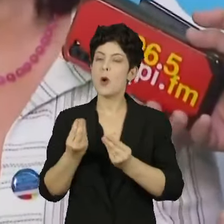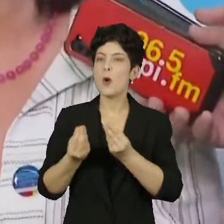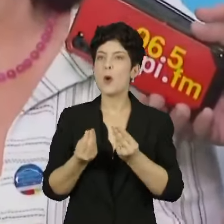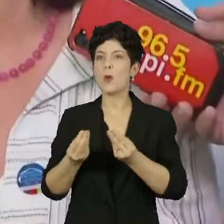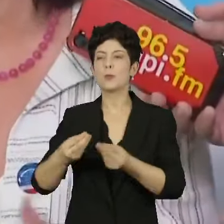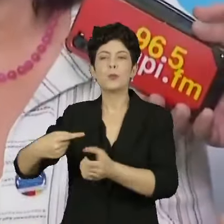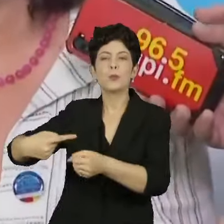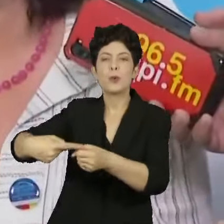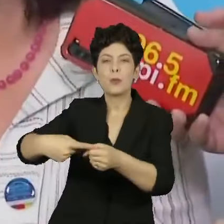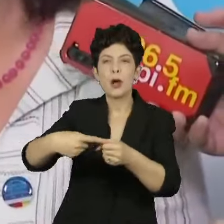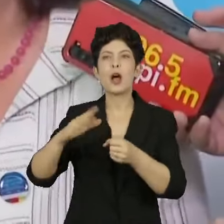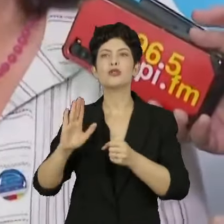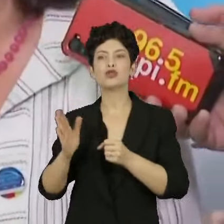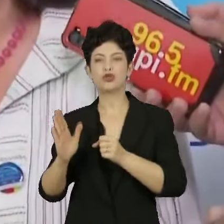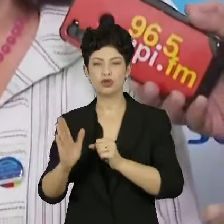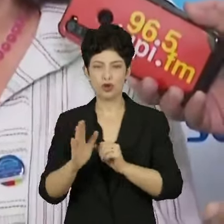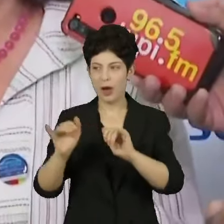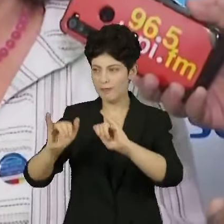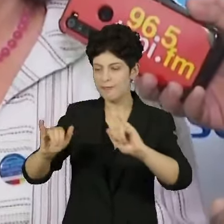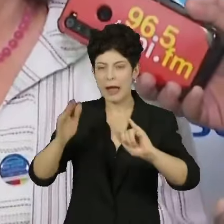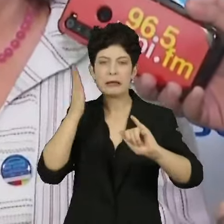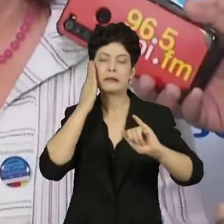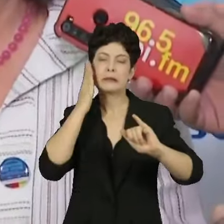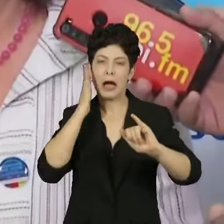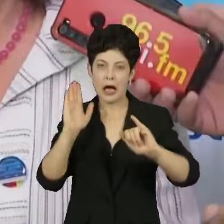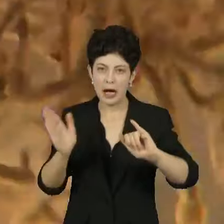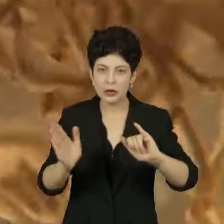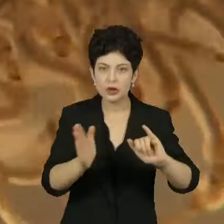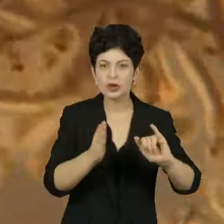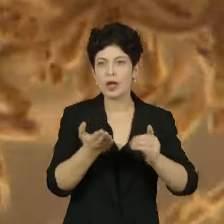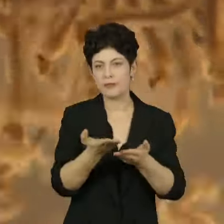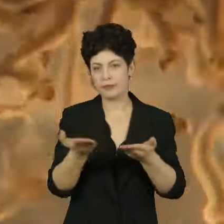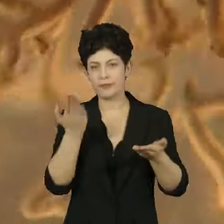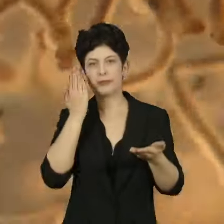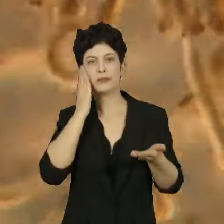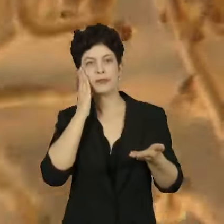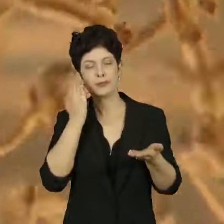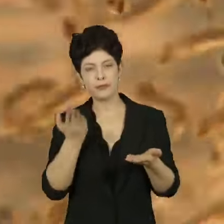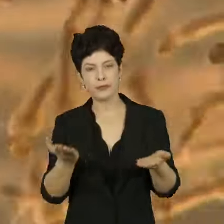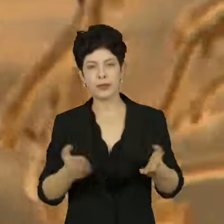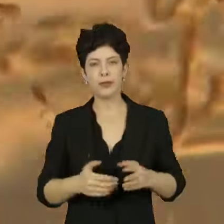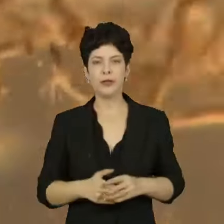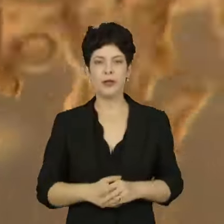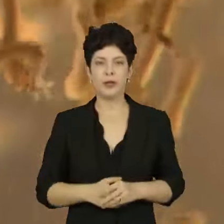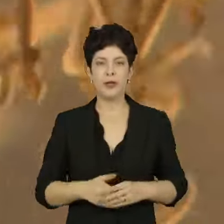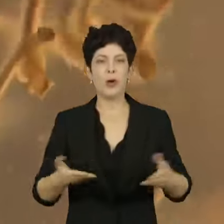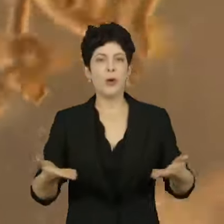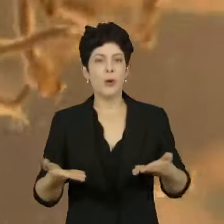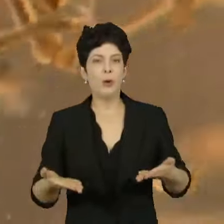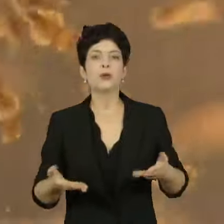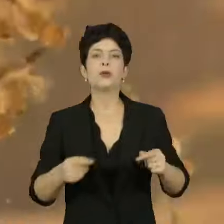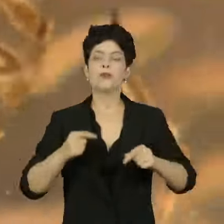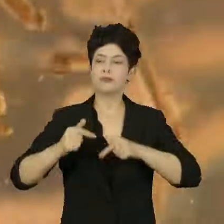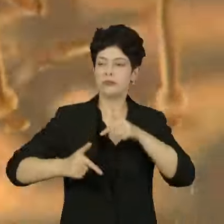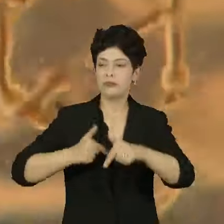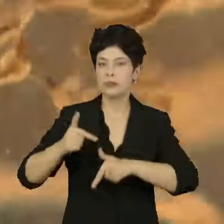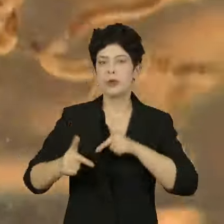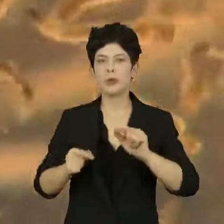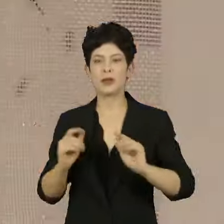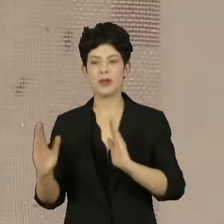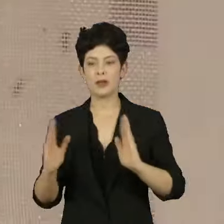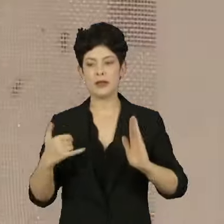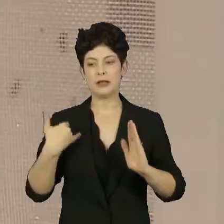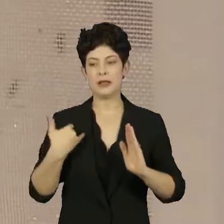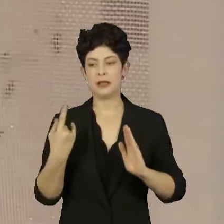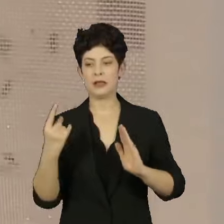Os municípios já foram todos divulgados, como vocês sabem. Hoje, nós vamos trabalhar com a faixa de